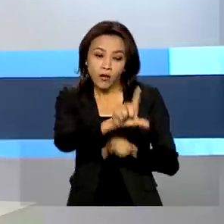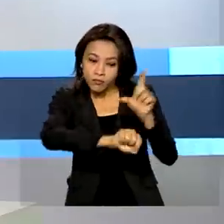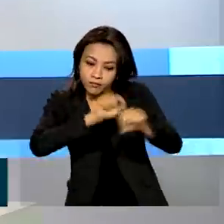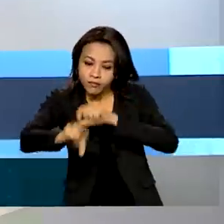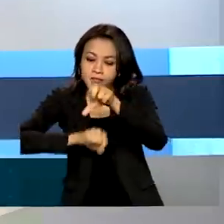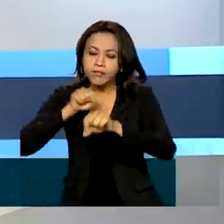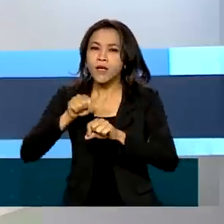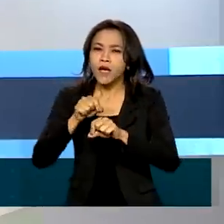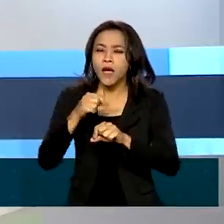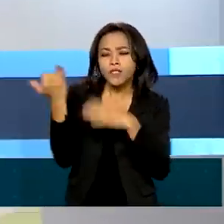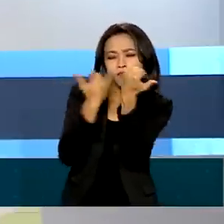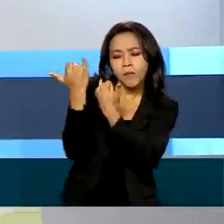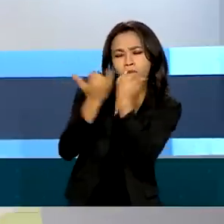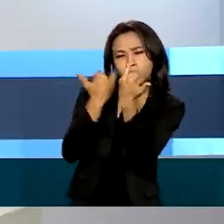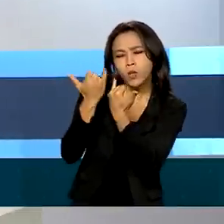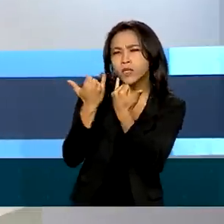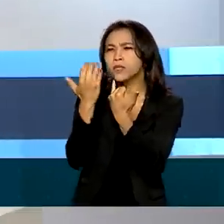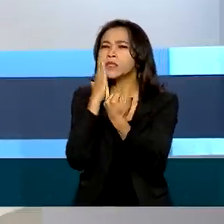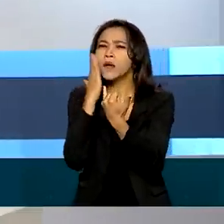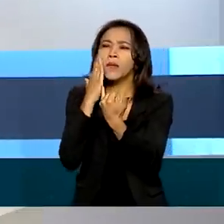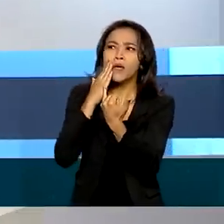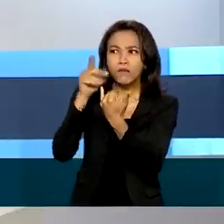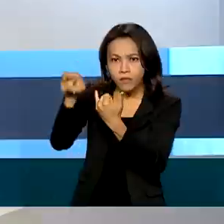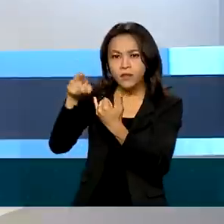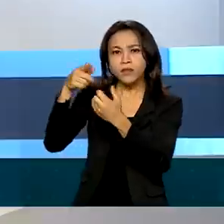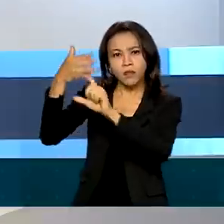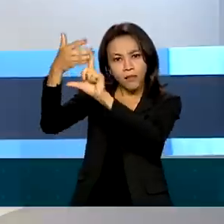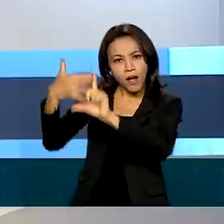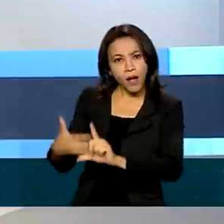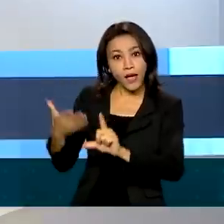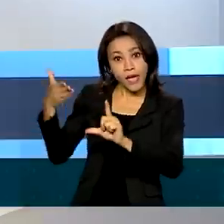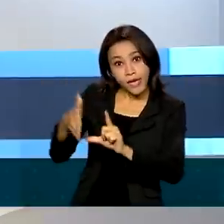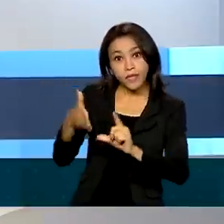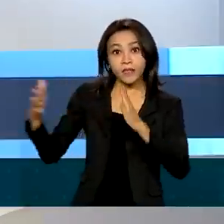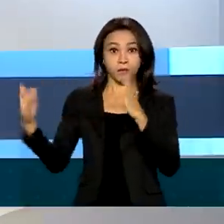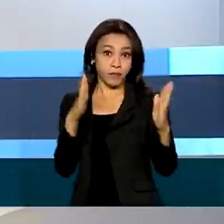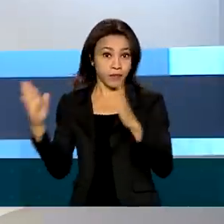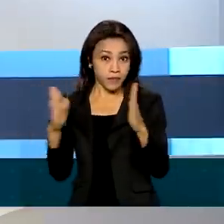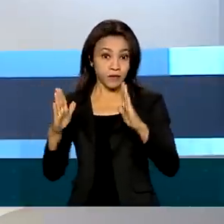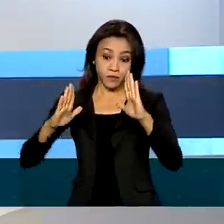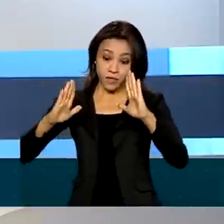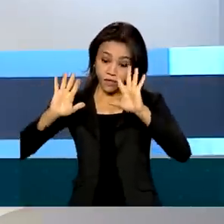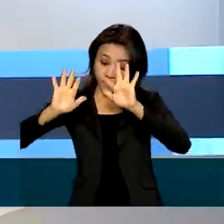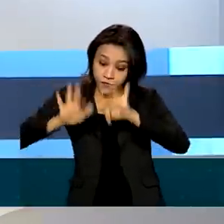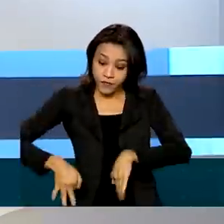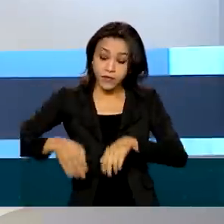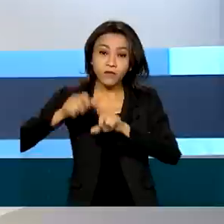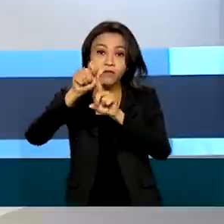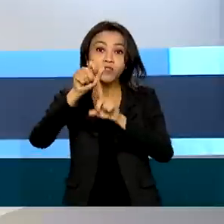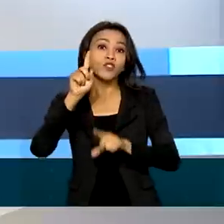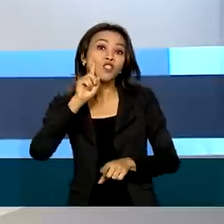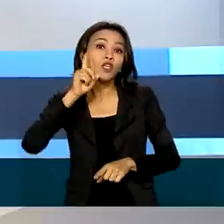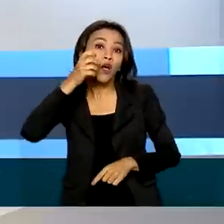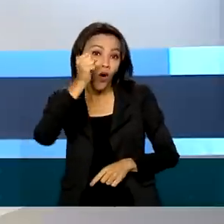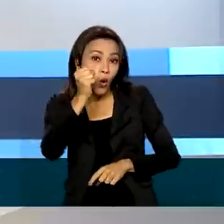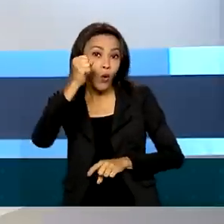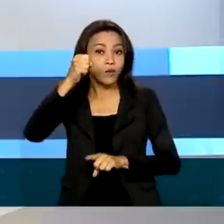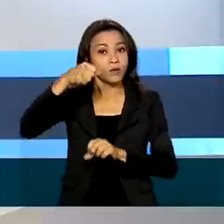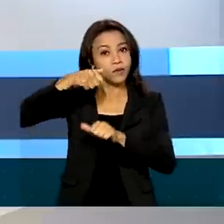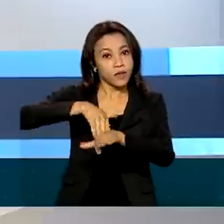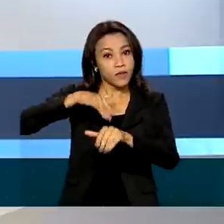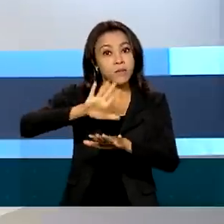as informações prestadas na inscrição. Esse prazo terminaria no dia 8 de setembro, mas foi